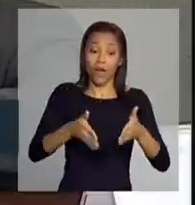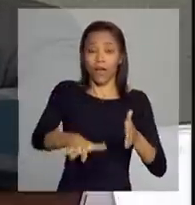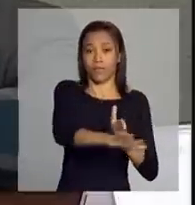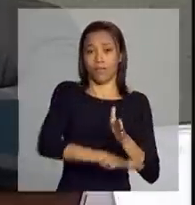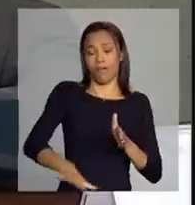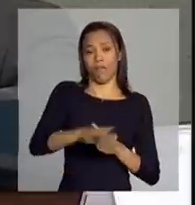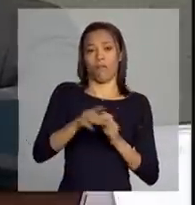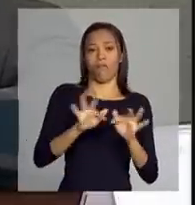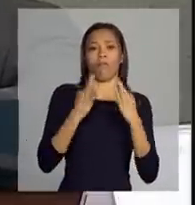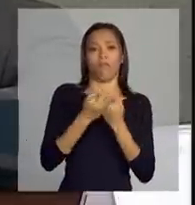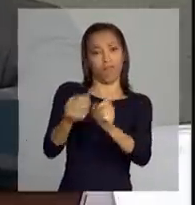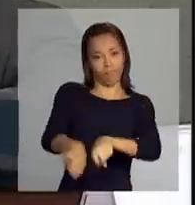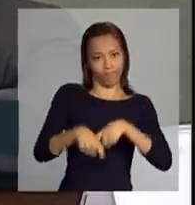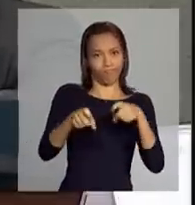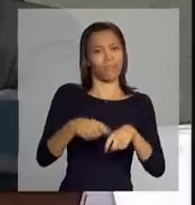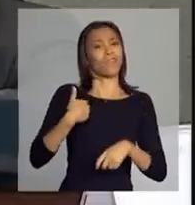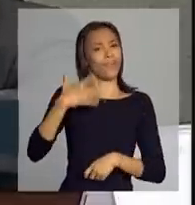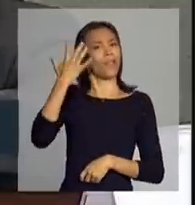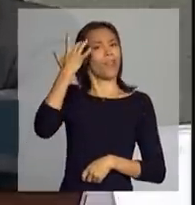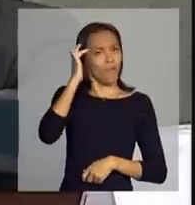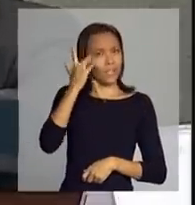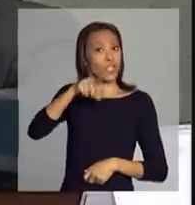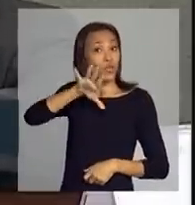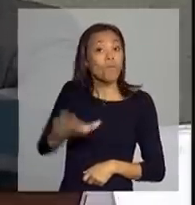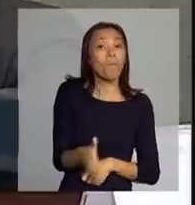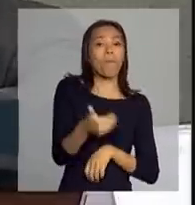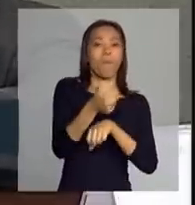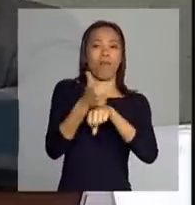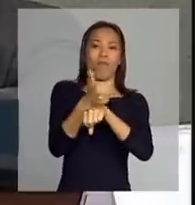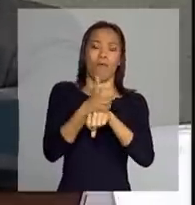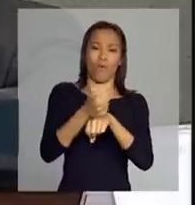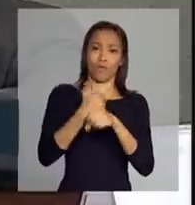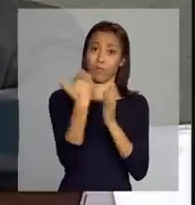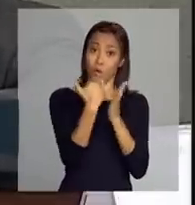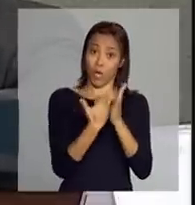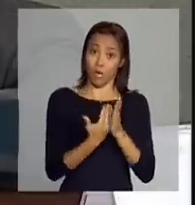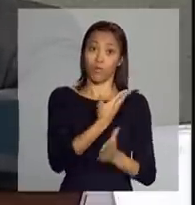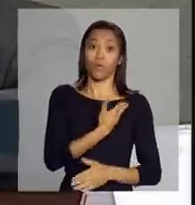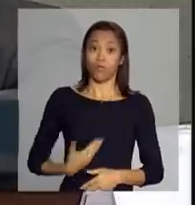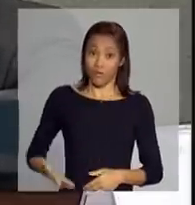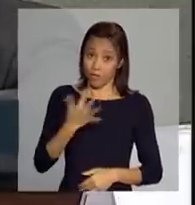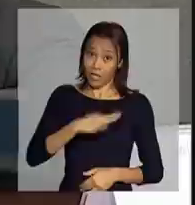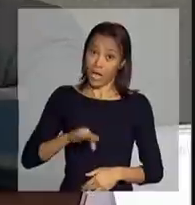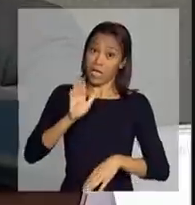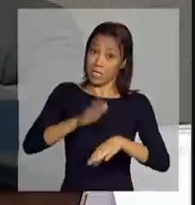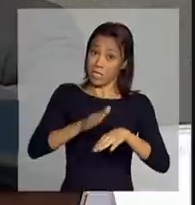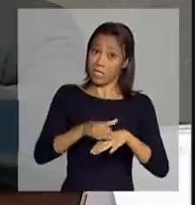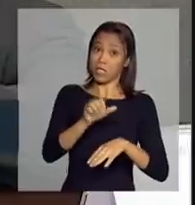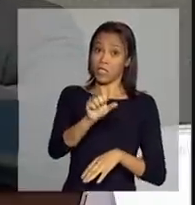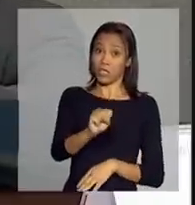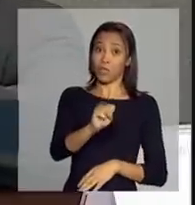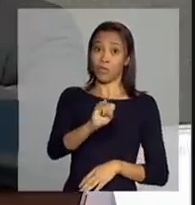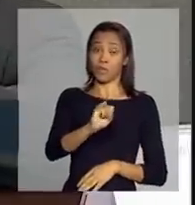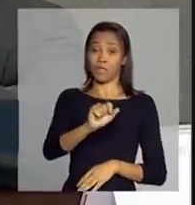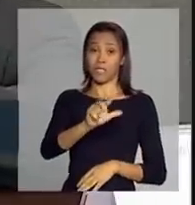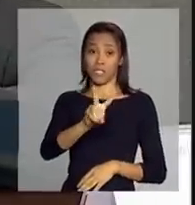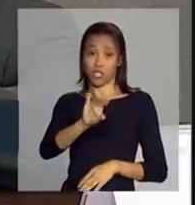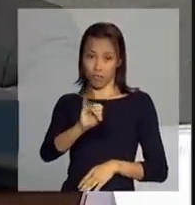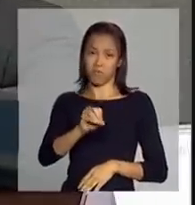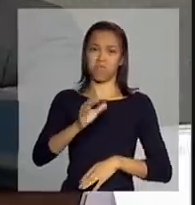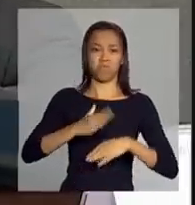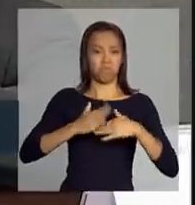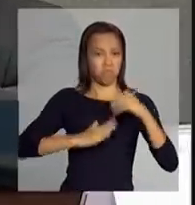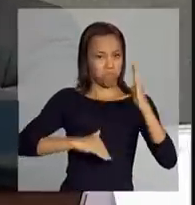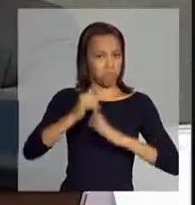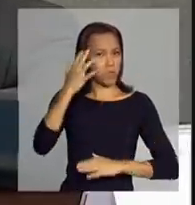que eu considero, talvez, um dos melhores programas do governo federal. E o Silvio tem conduzido com muita competência, e a gente